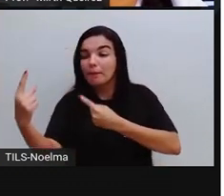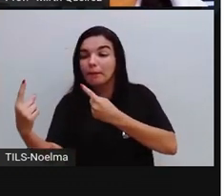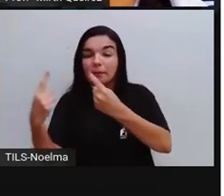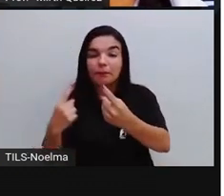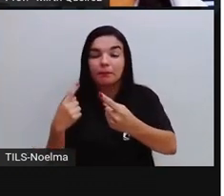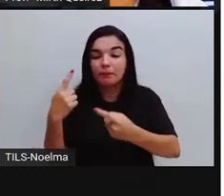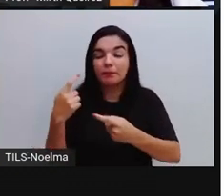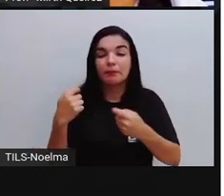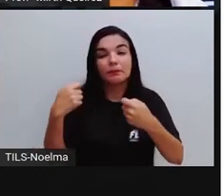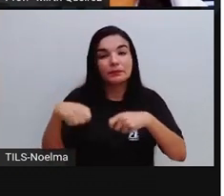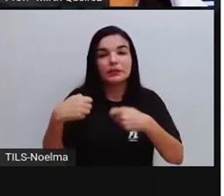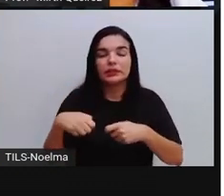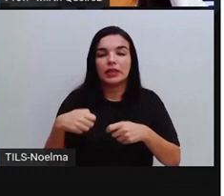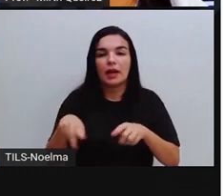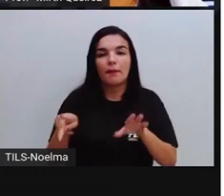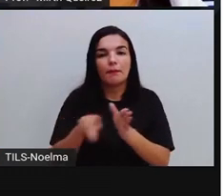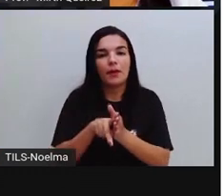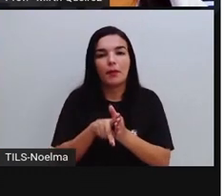marca.